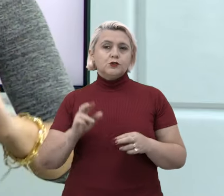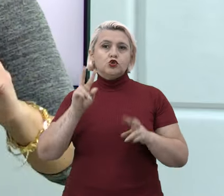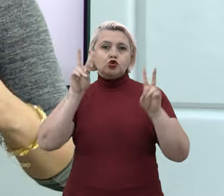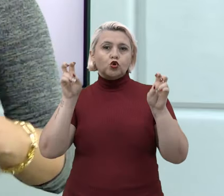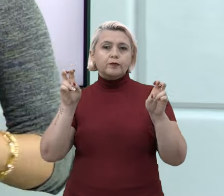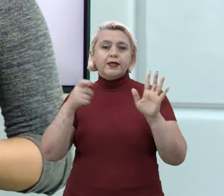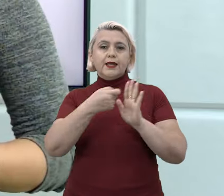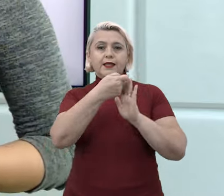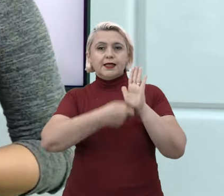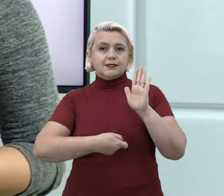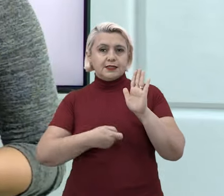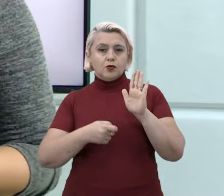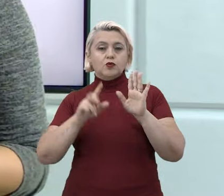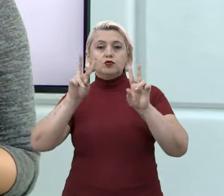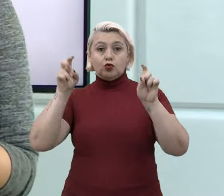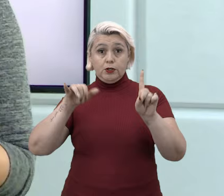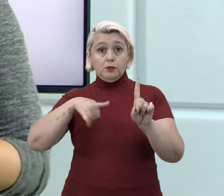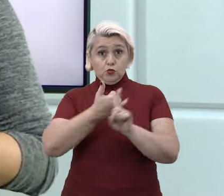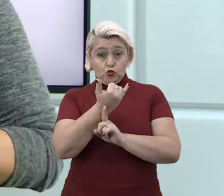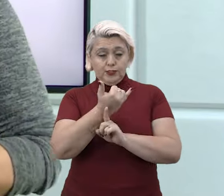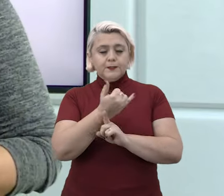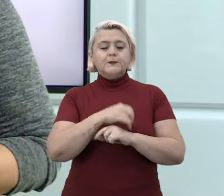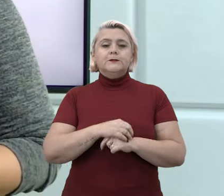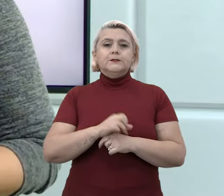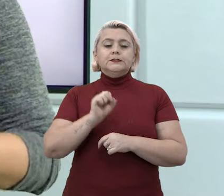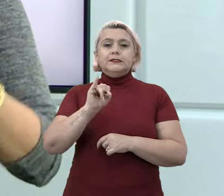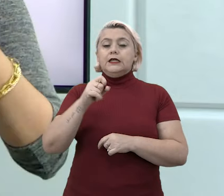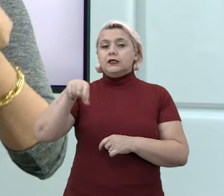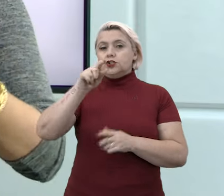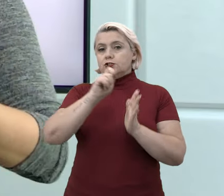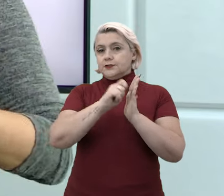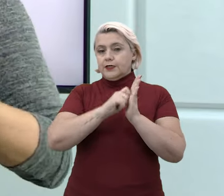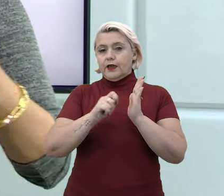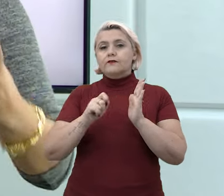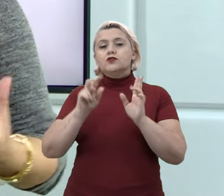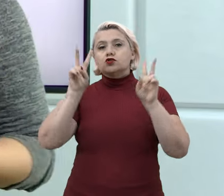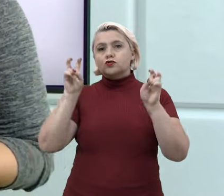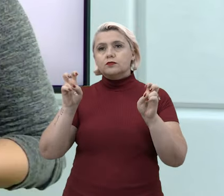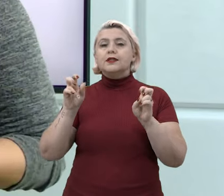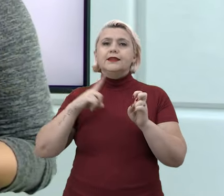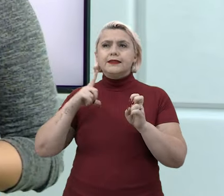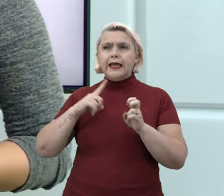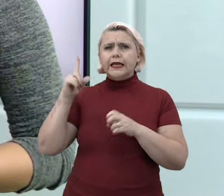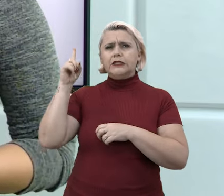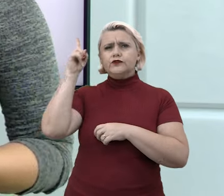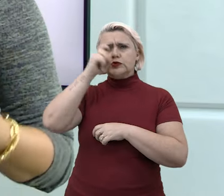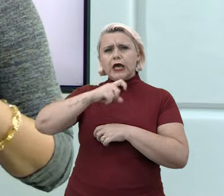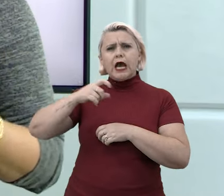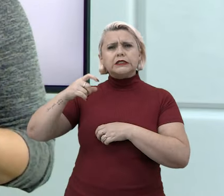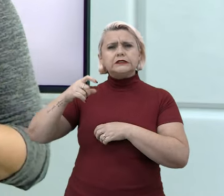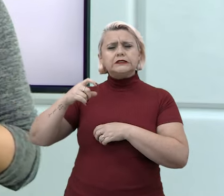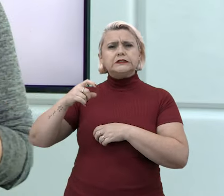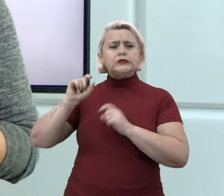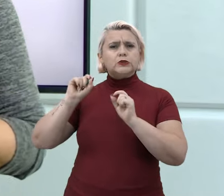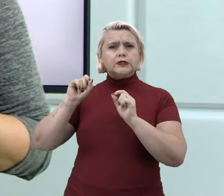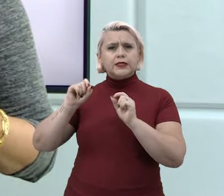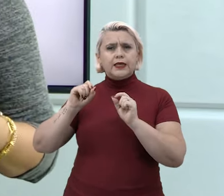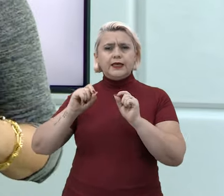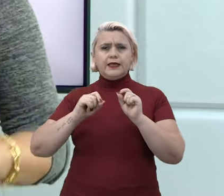da redação sobre o bullying, se a gente diz que existe grande dificuldade legal